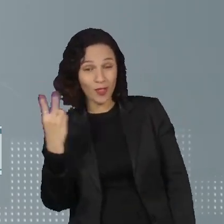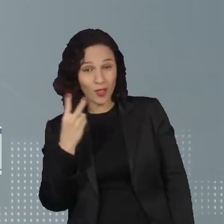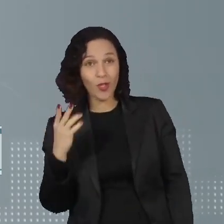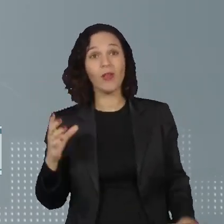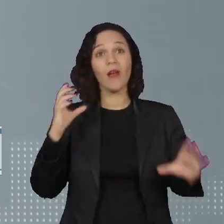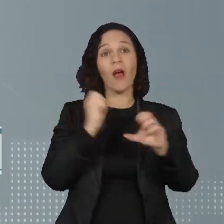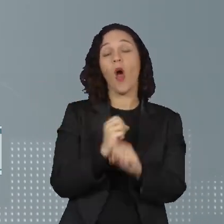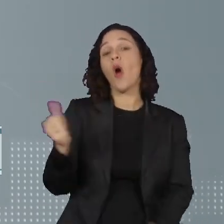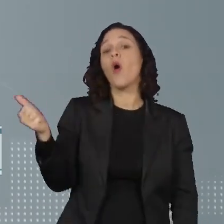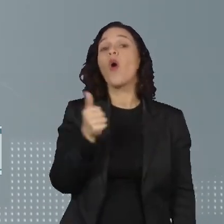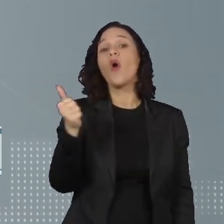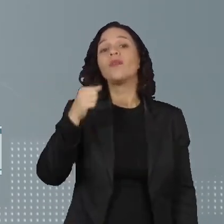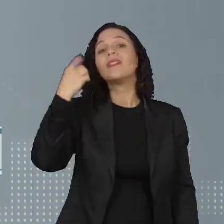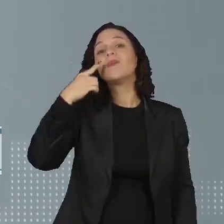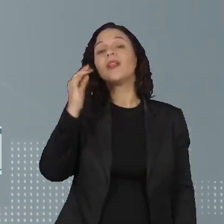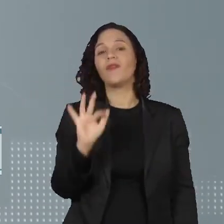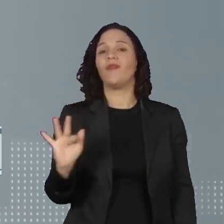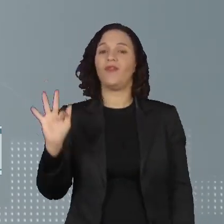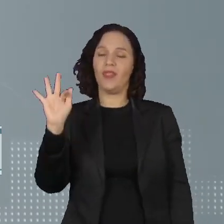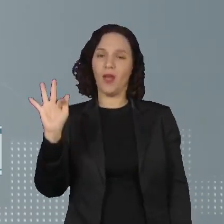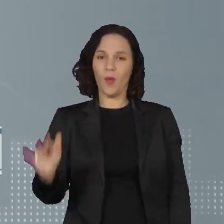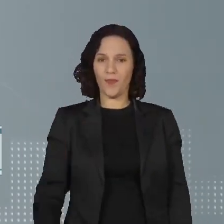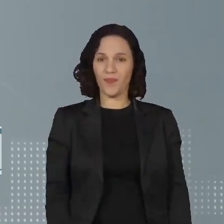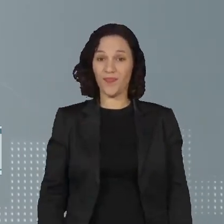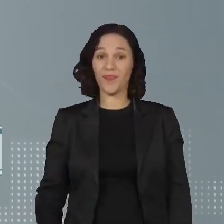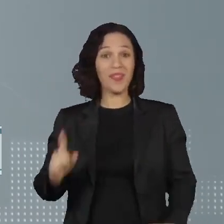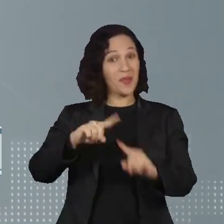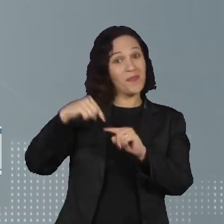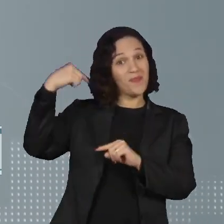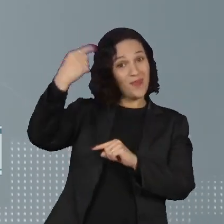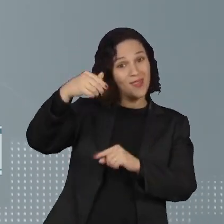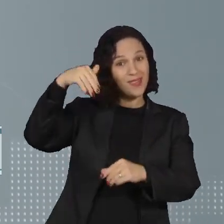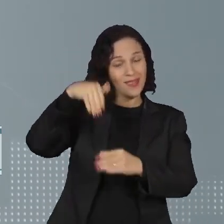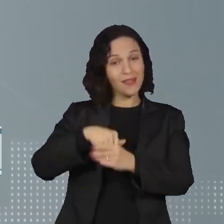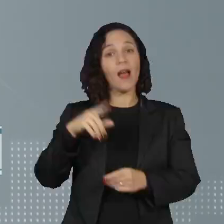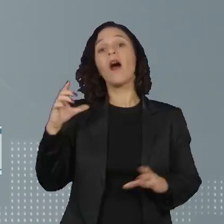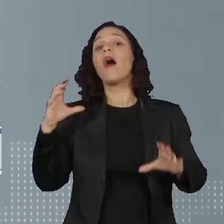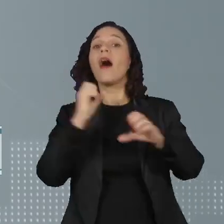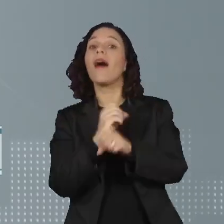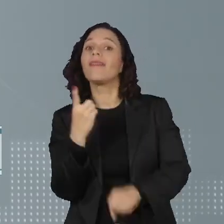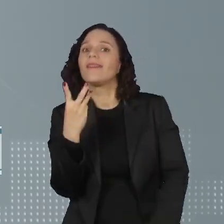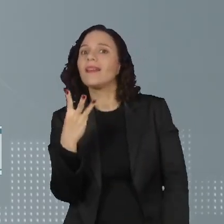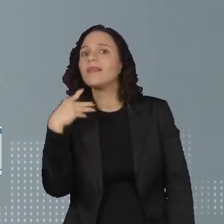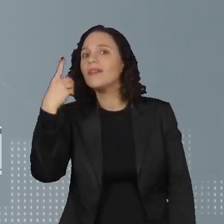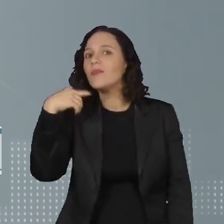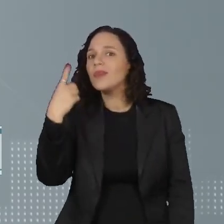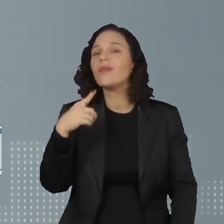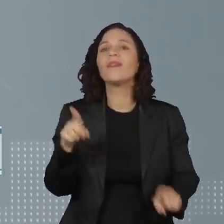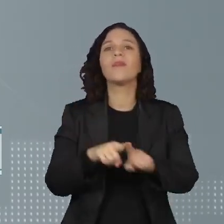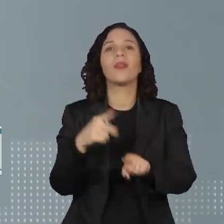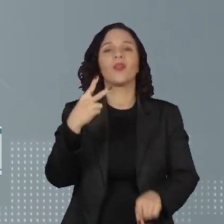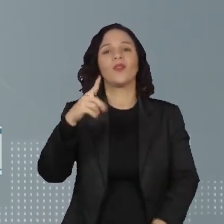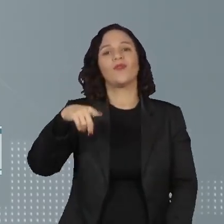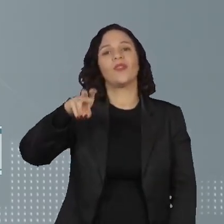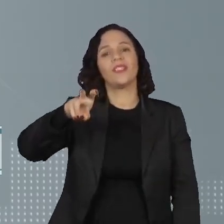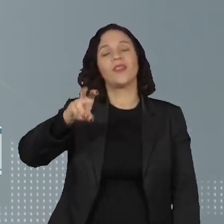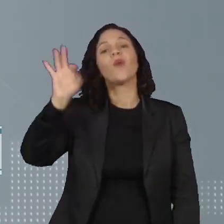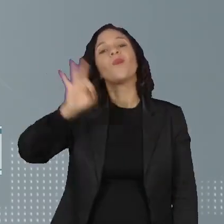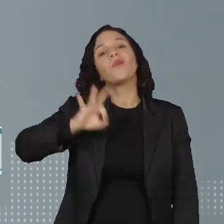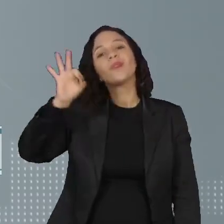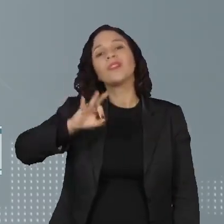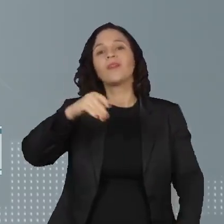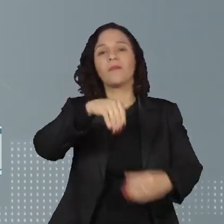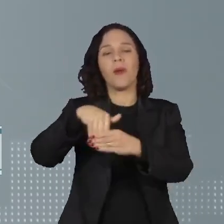11 representantes na Câmara. Na próxima eleição, serão 13 deputados e 2,5% dos votos